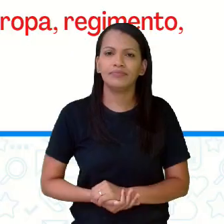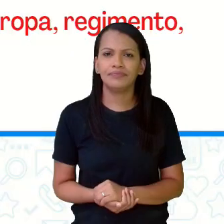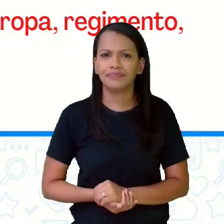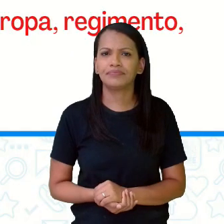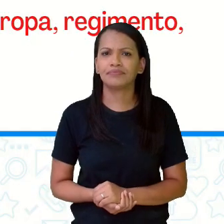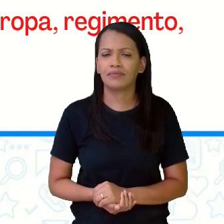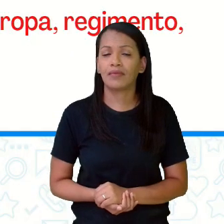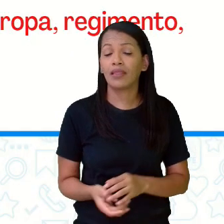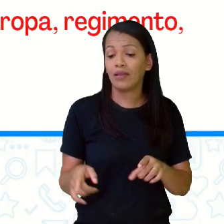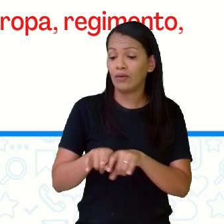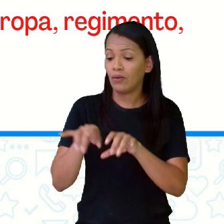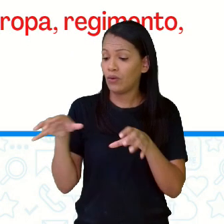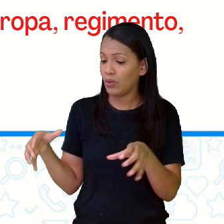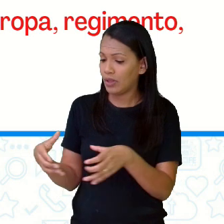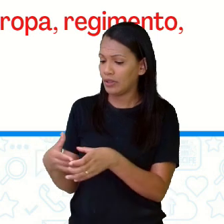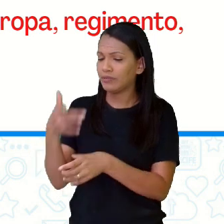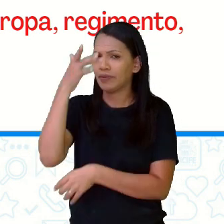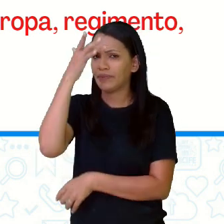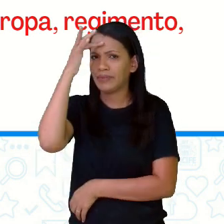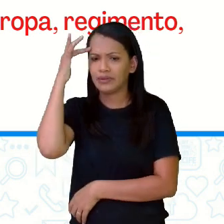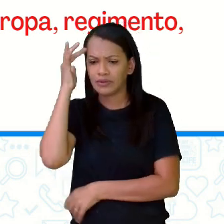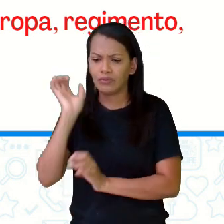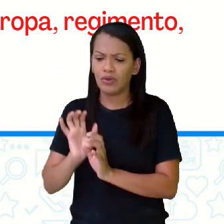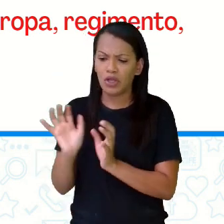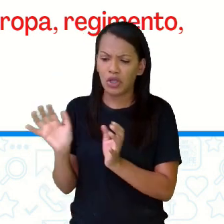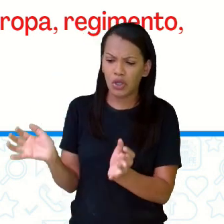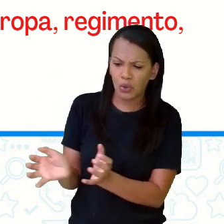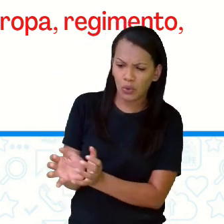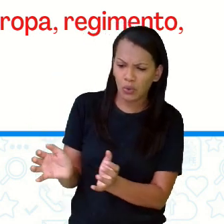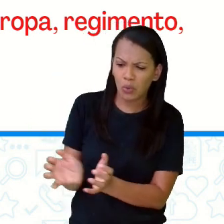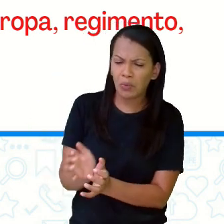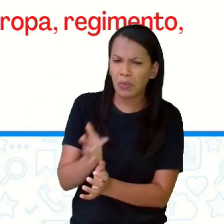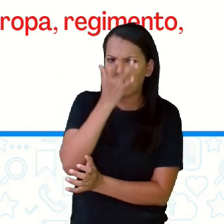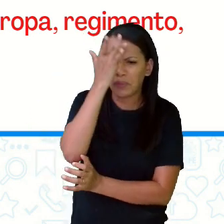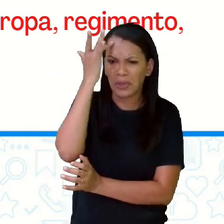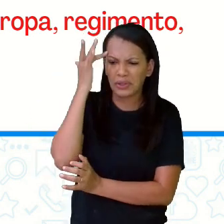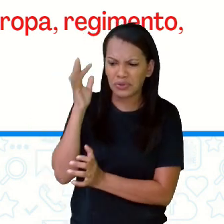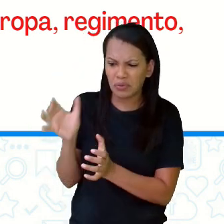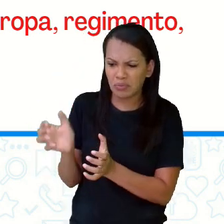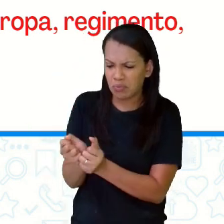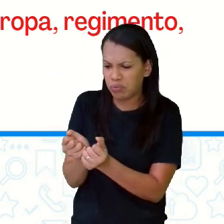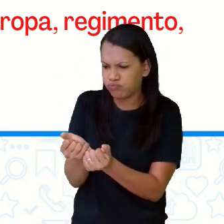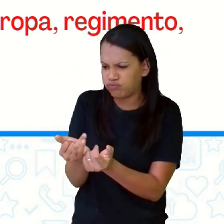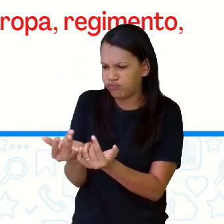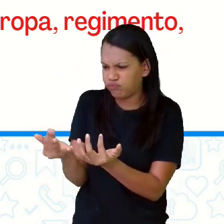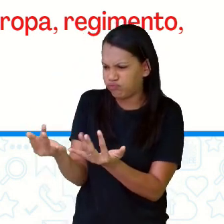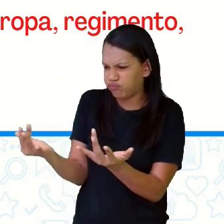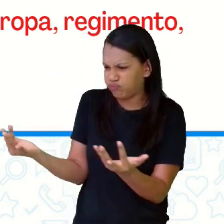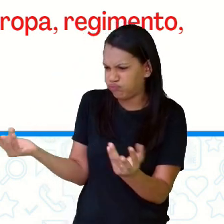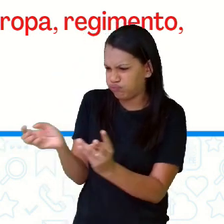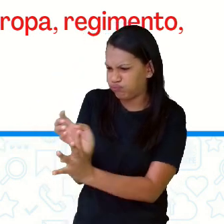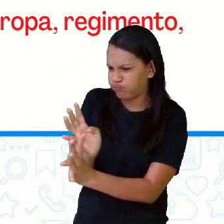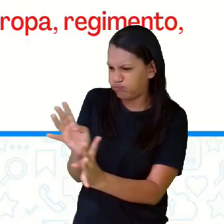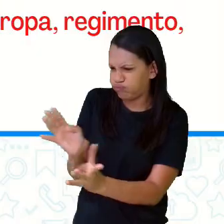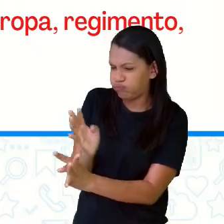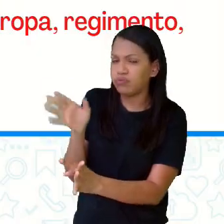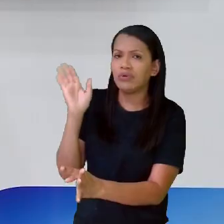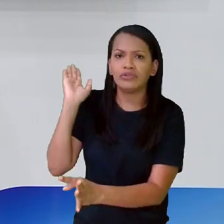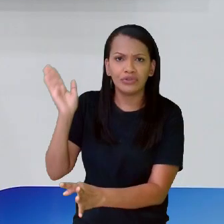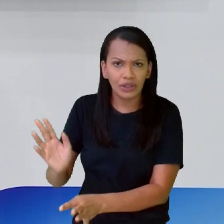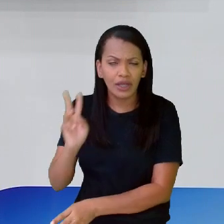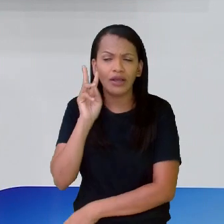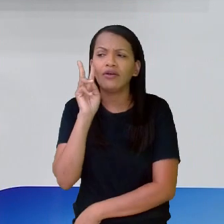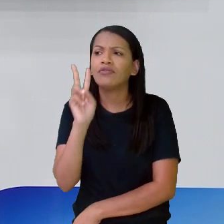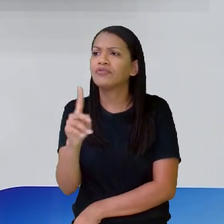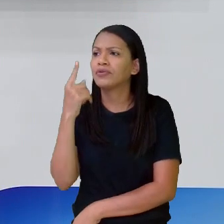coletivo de pessoas, multidão, grupo, gente, massa, roda. Você já deve ter ouvido isso, sim, no dia a